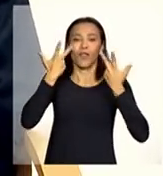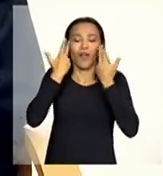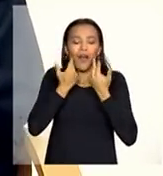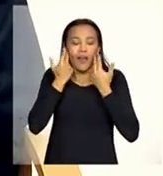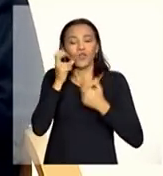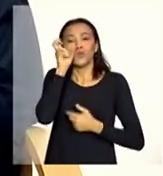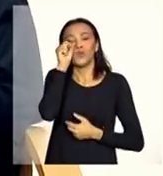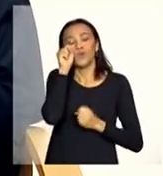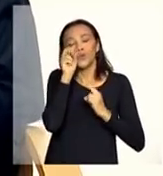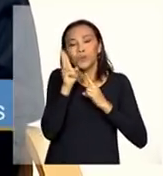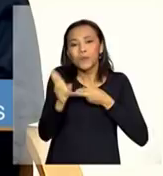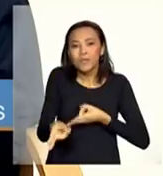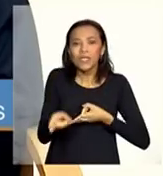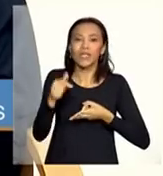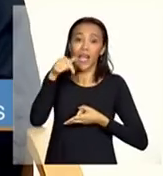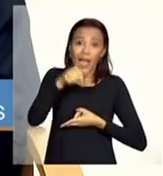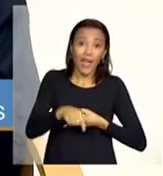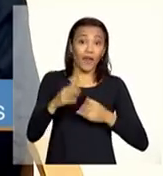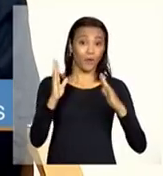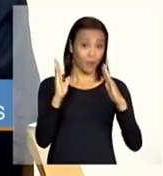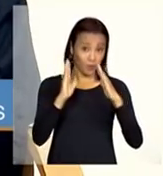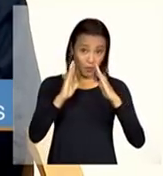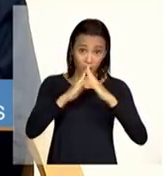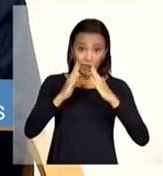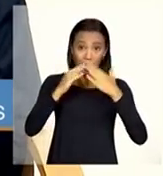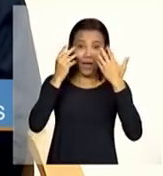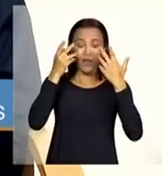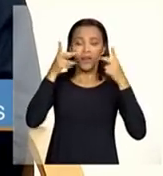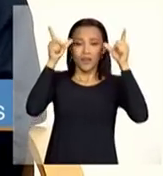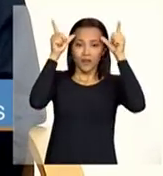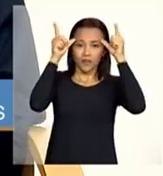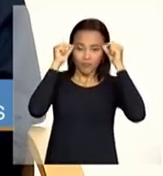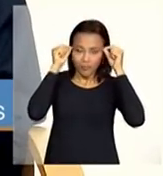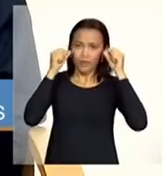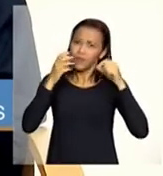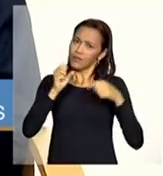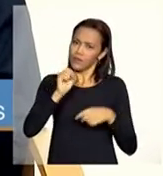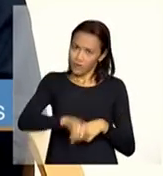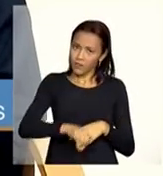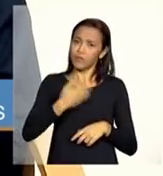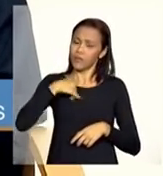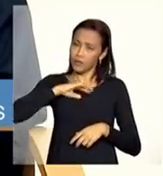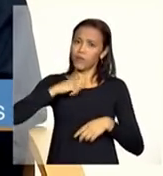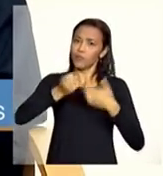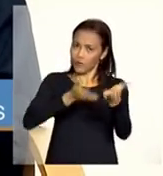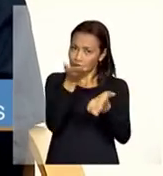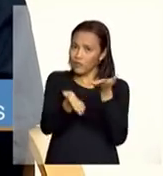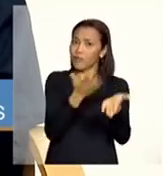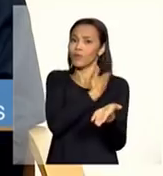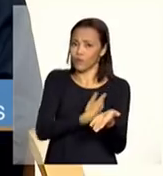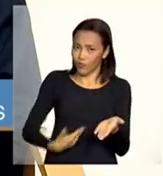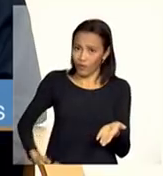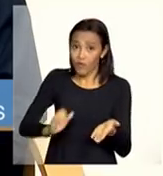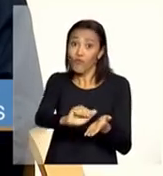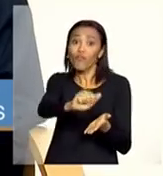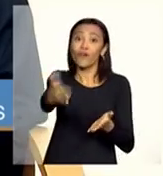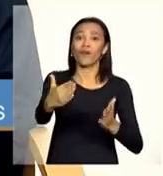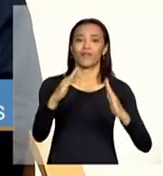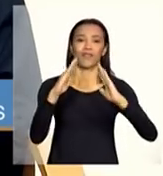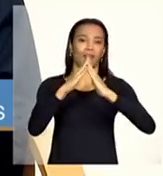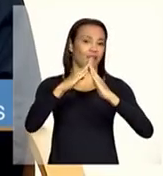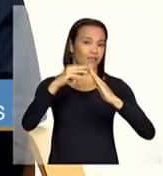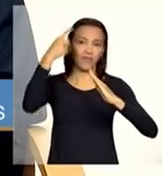ali um espaço de sobrevivência mas nós precisamos sim acessar os serviços para fora da casa